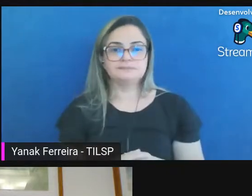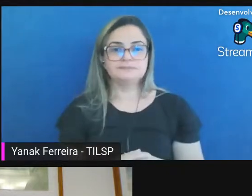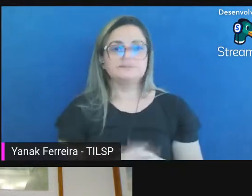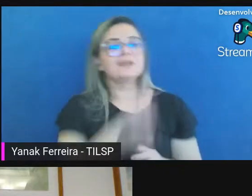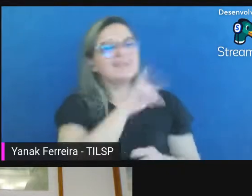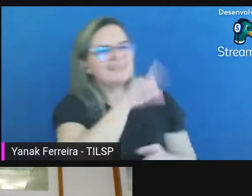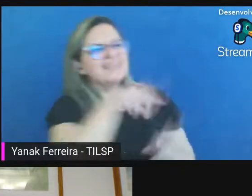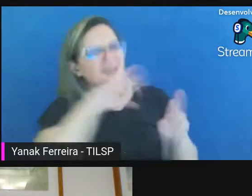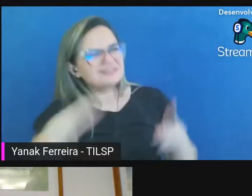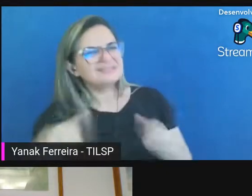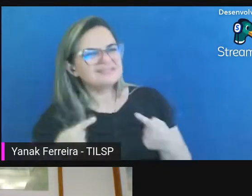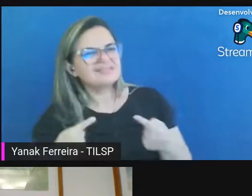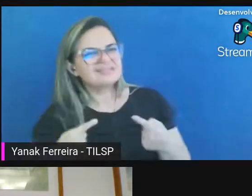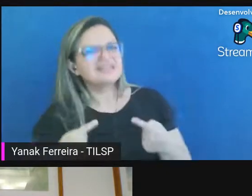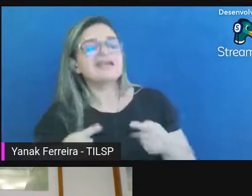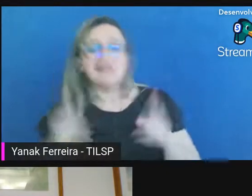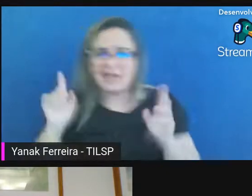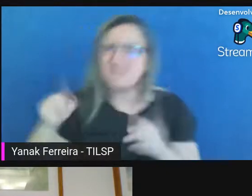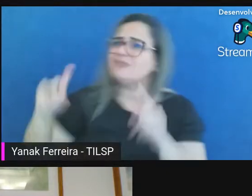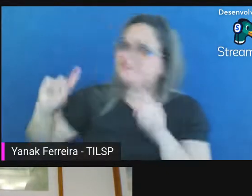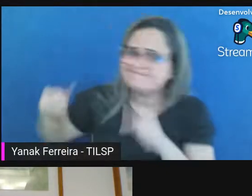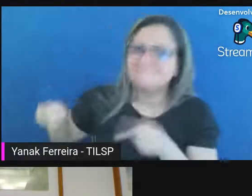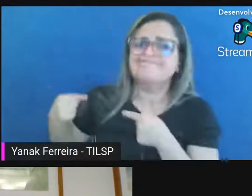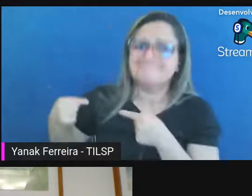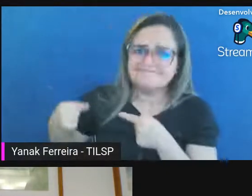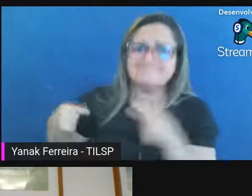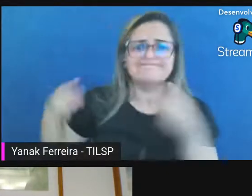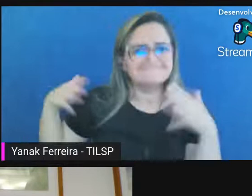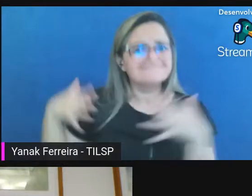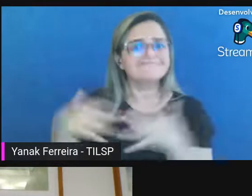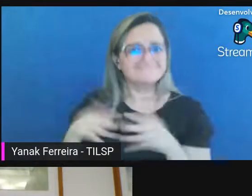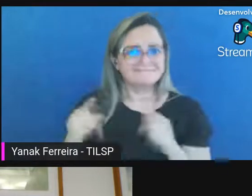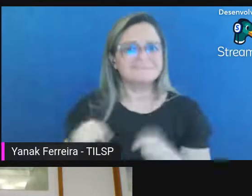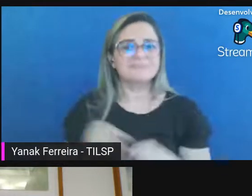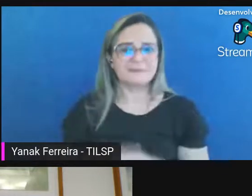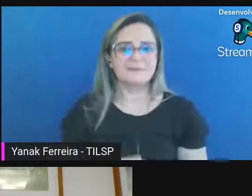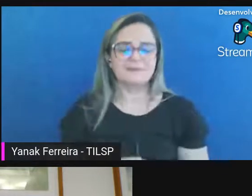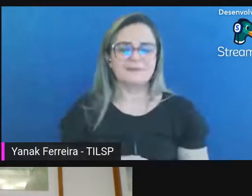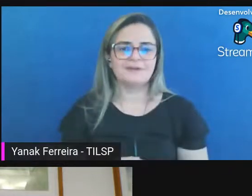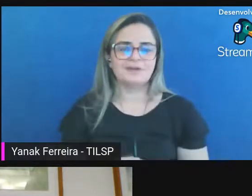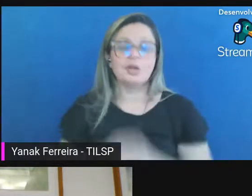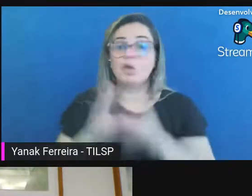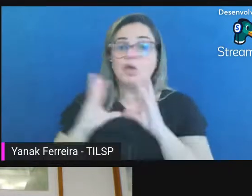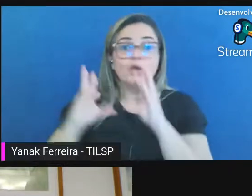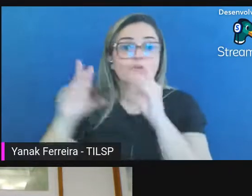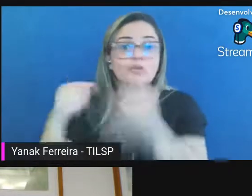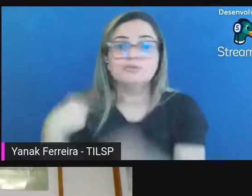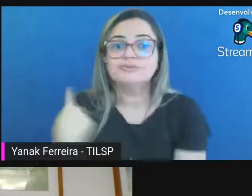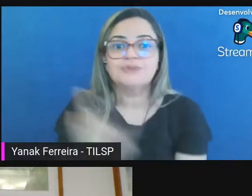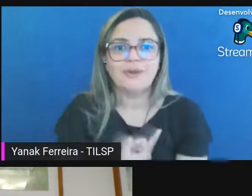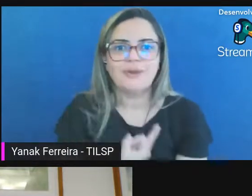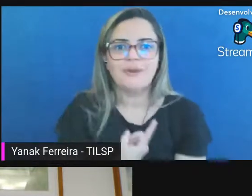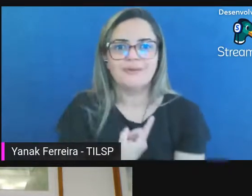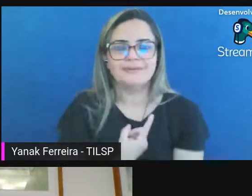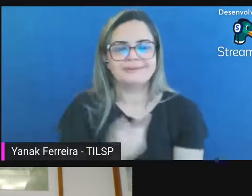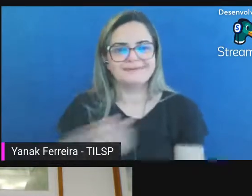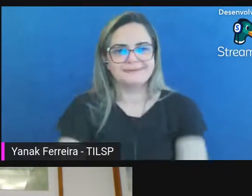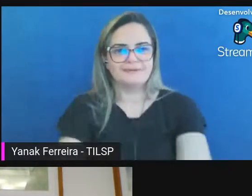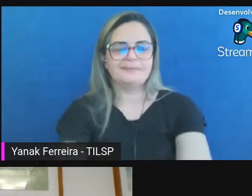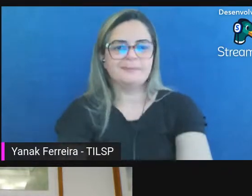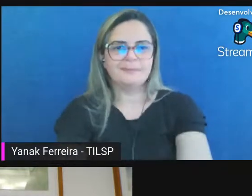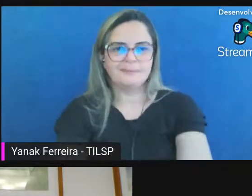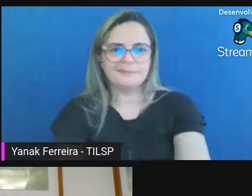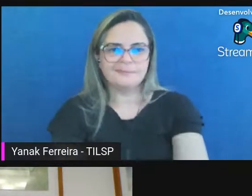desafio desafio para os bibliotecários no momento para todos nós eu preciso arquivar esses dados